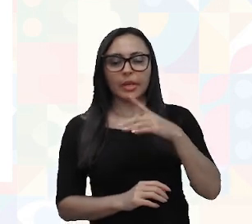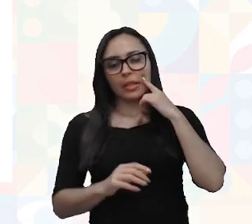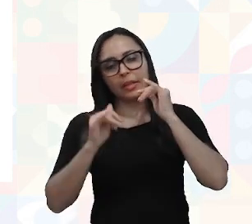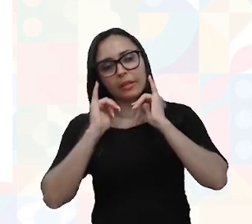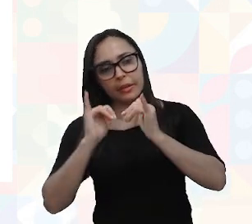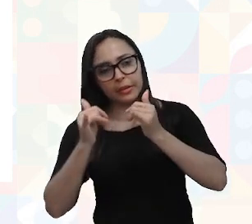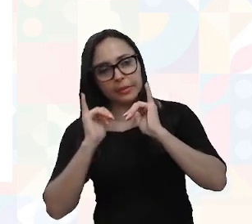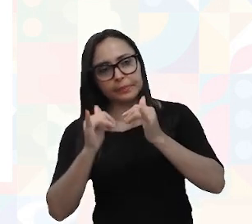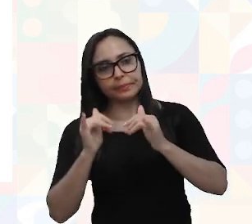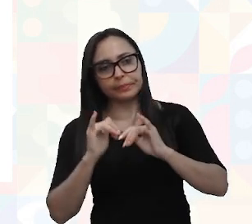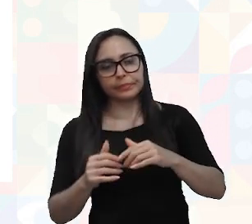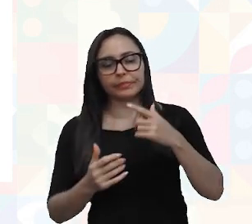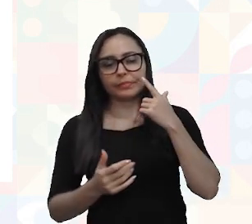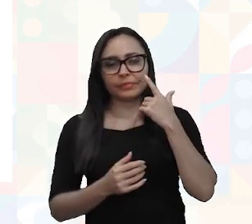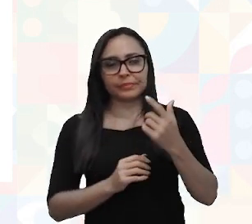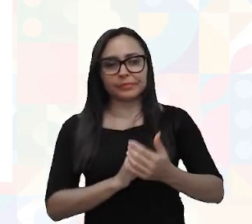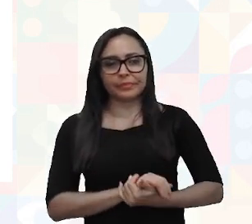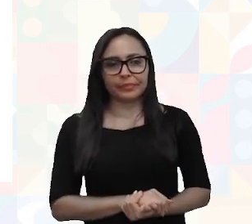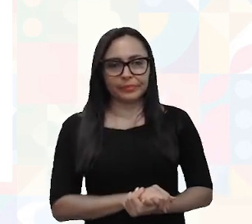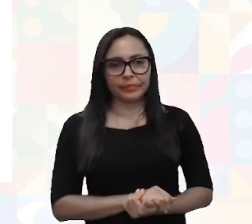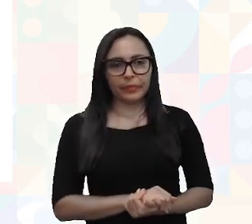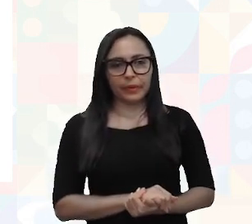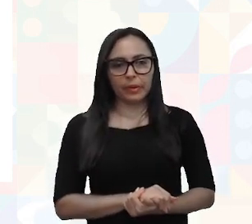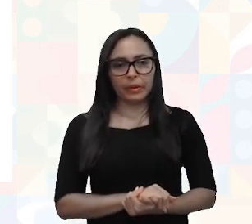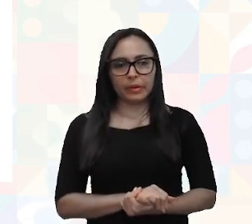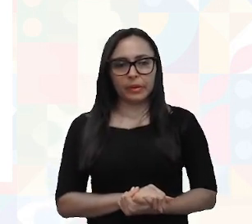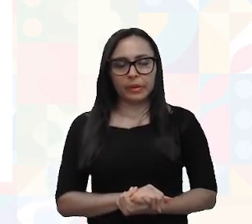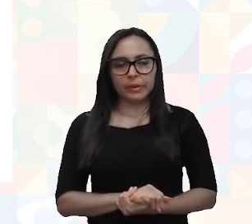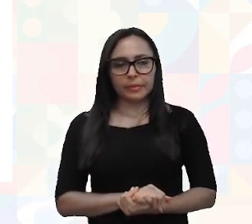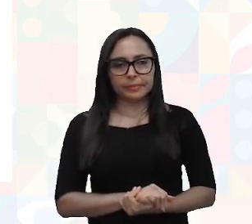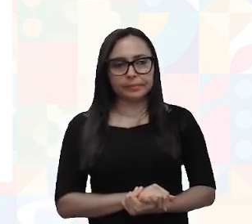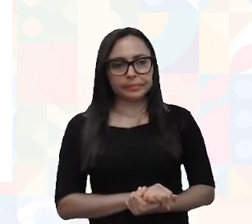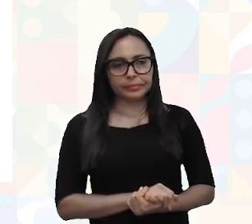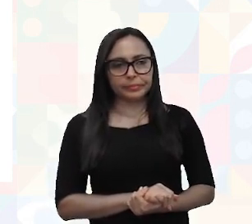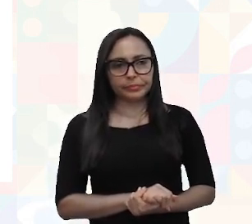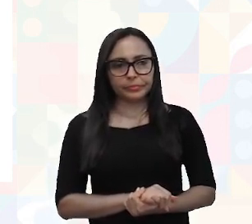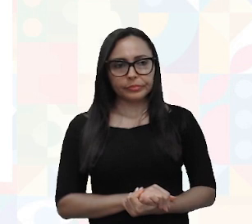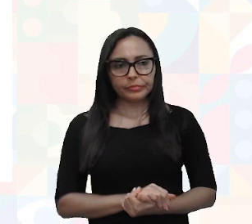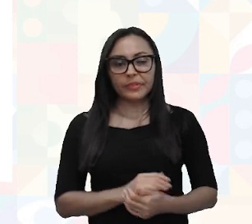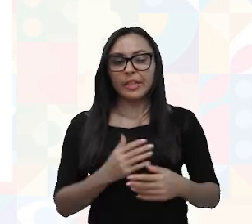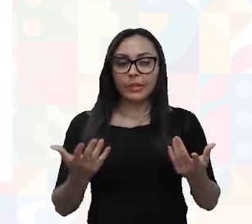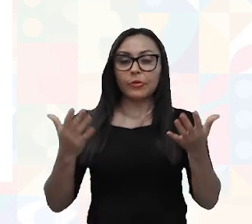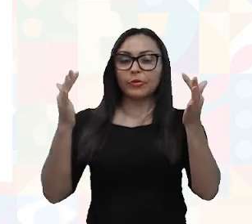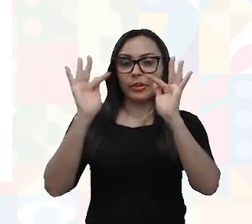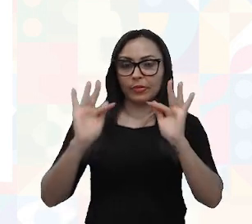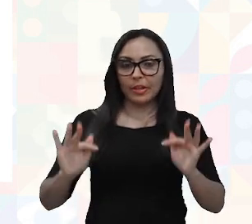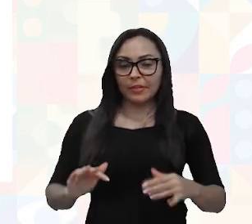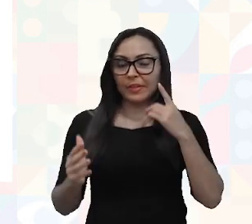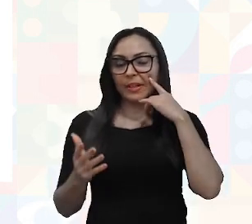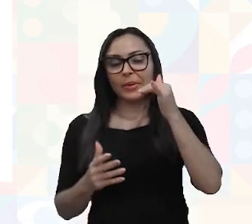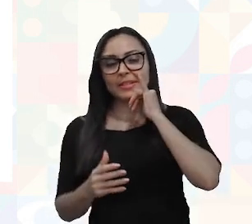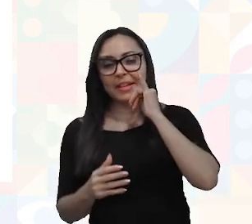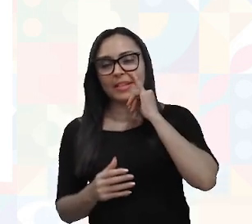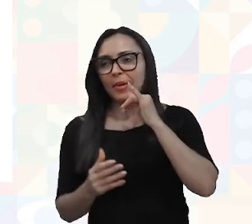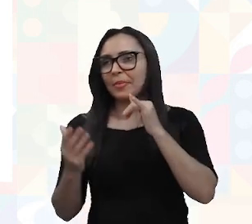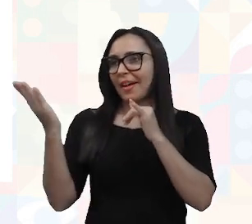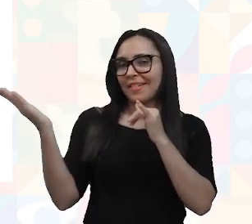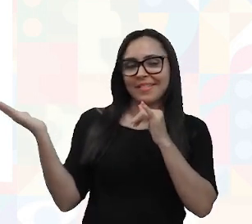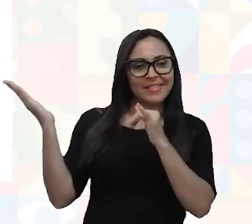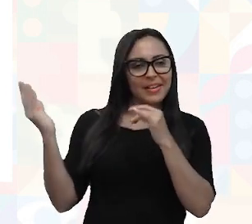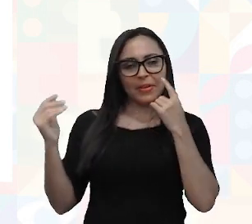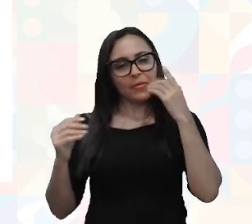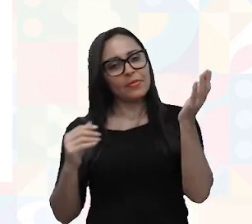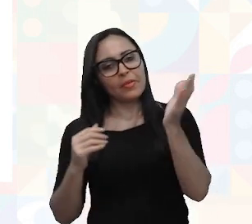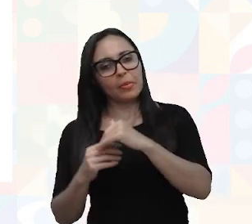mulheres superpoderosas, aí, e é isso, fiquei muito feliz em trazer esses exemplos, e vamos lá,